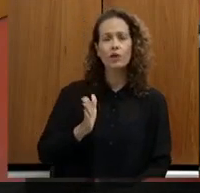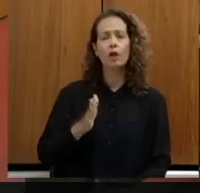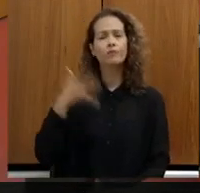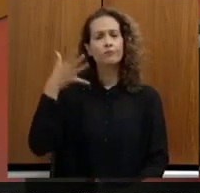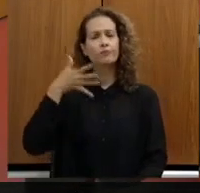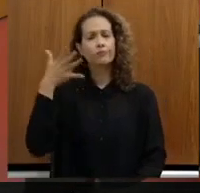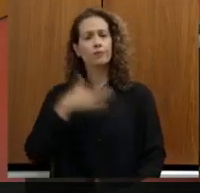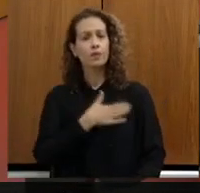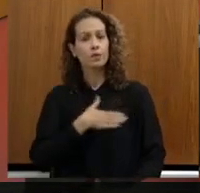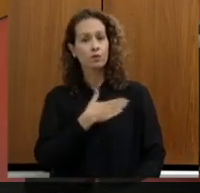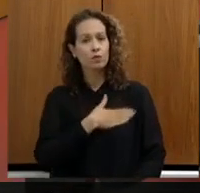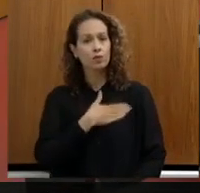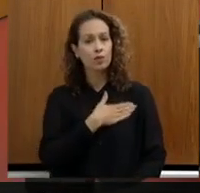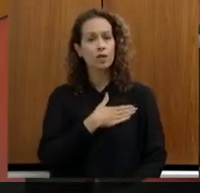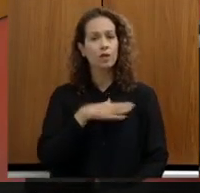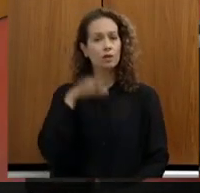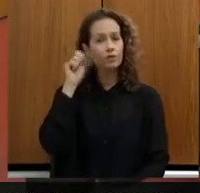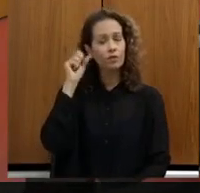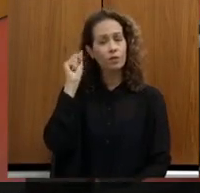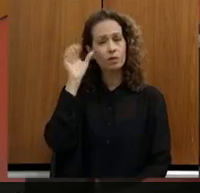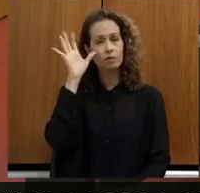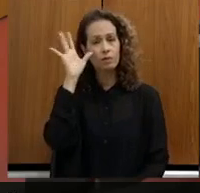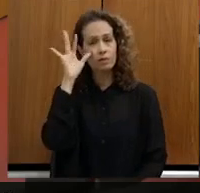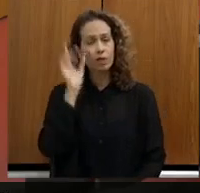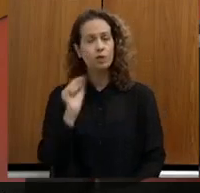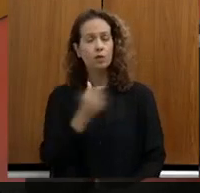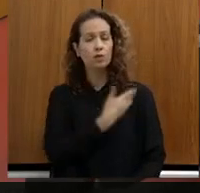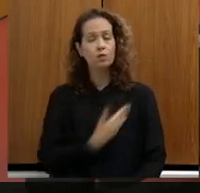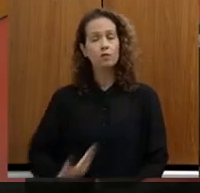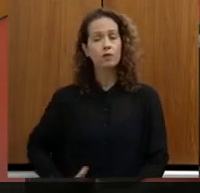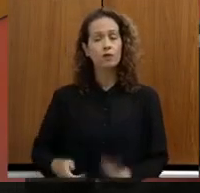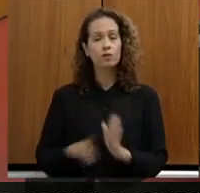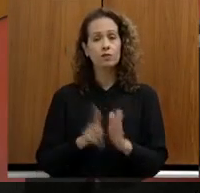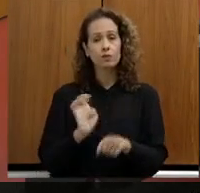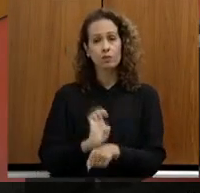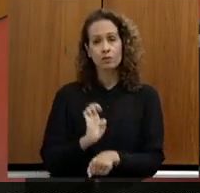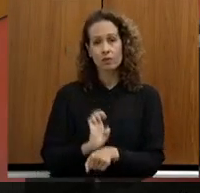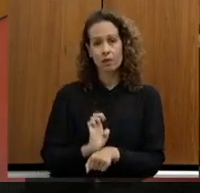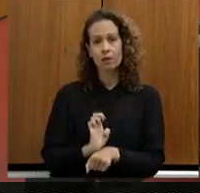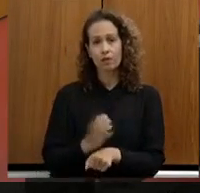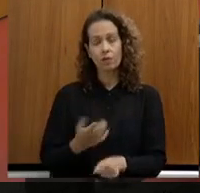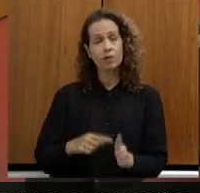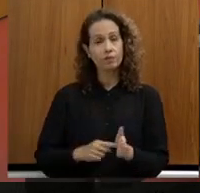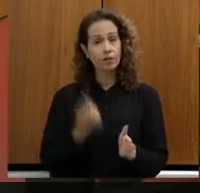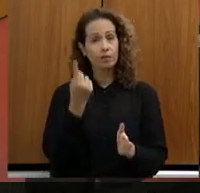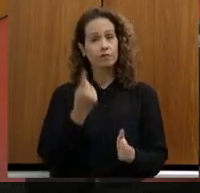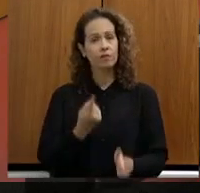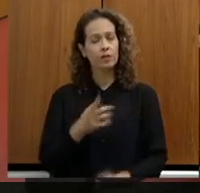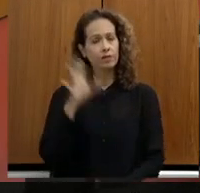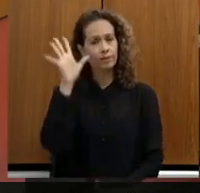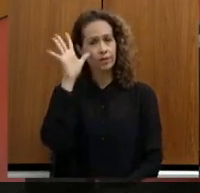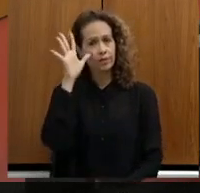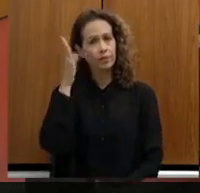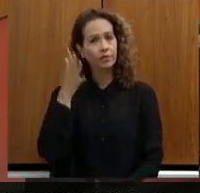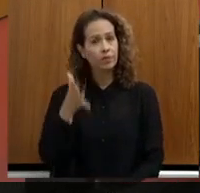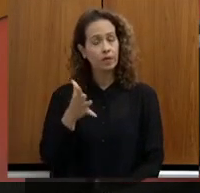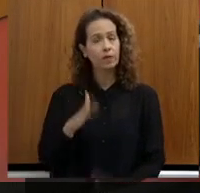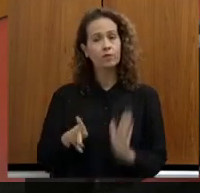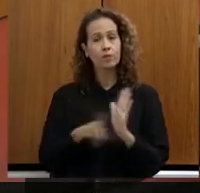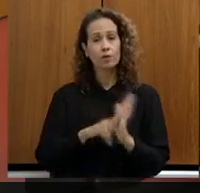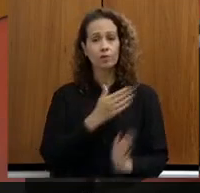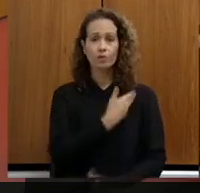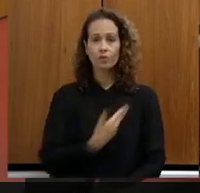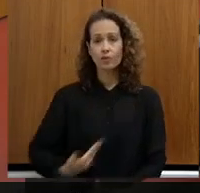gostei muito escutar do governo do Estado. Pela primeira vez eu escutei por parte do governo